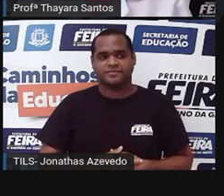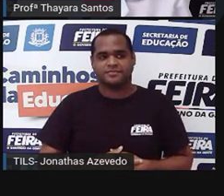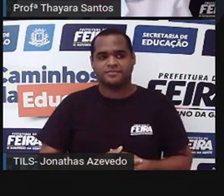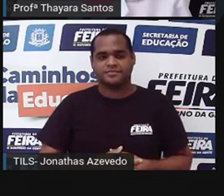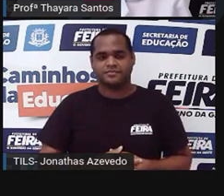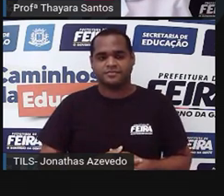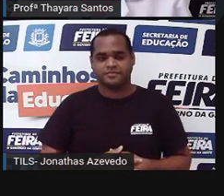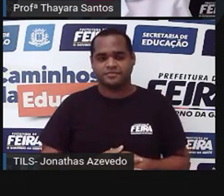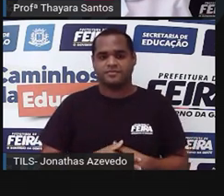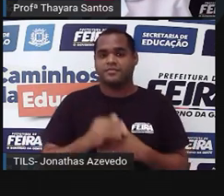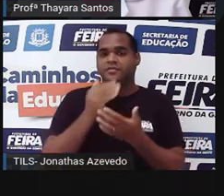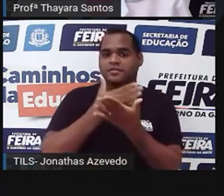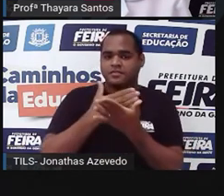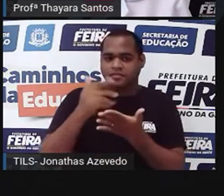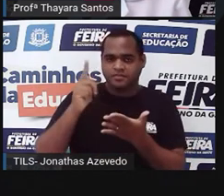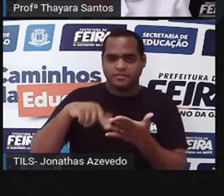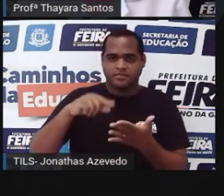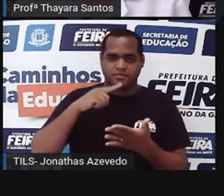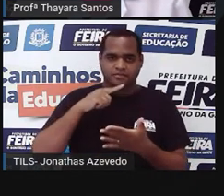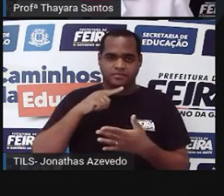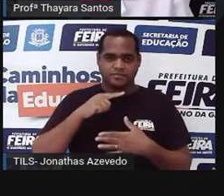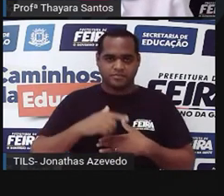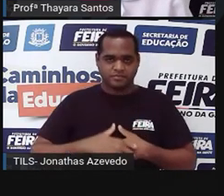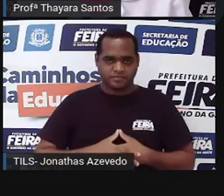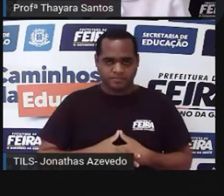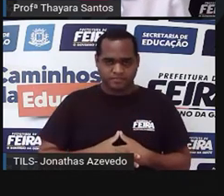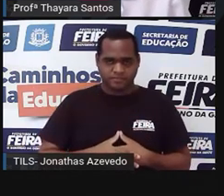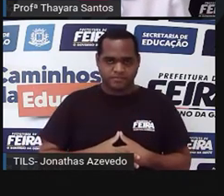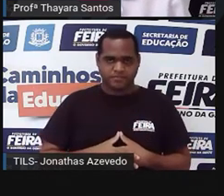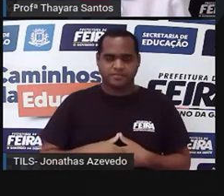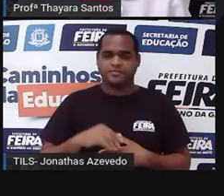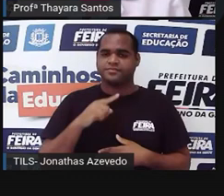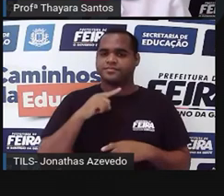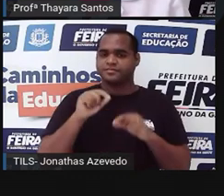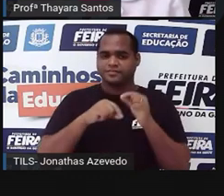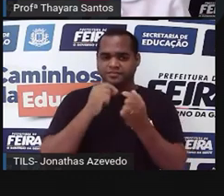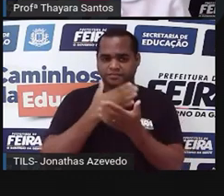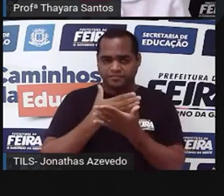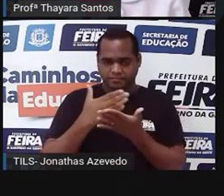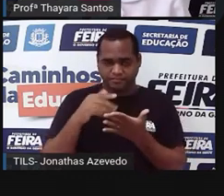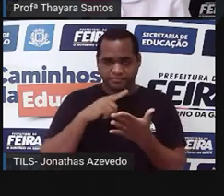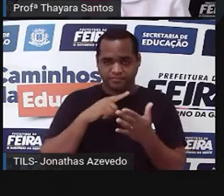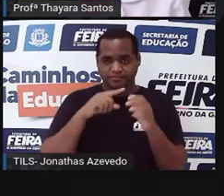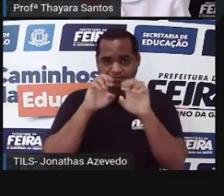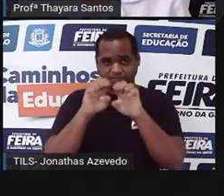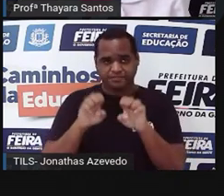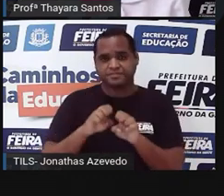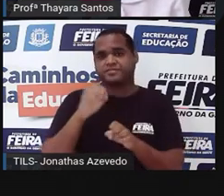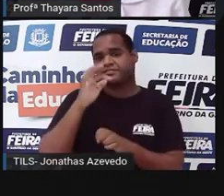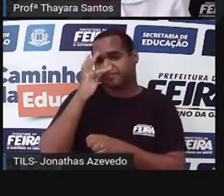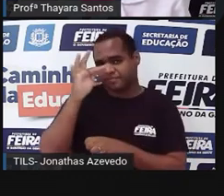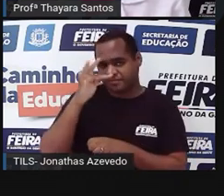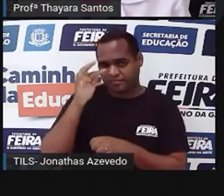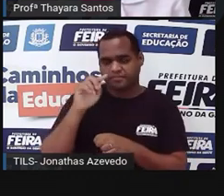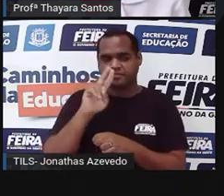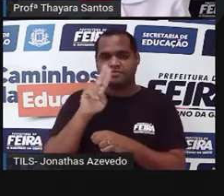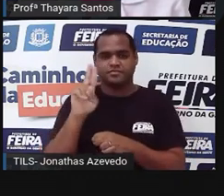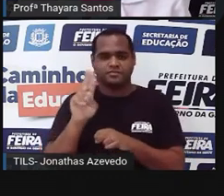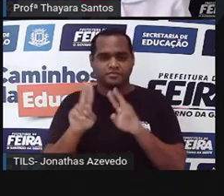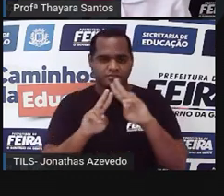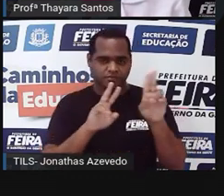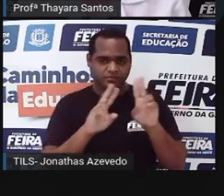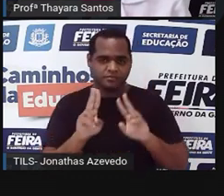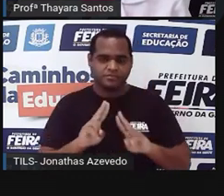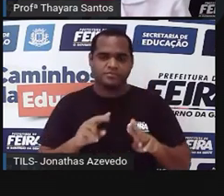E aqui clique em começar de novo. O é que vocês vão encontrar? A estrutura de uma flor. Aqui tem os nomes de cada